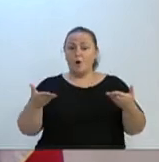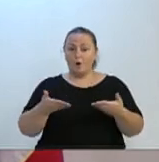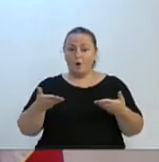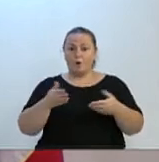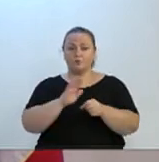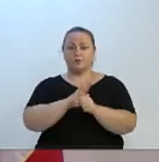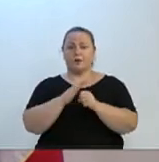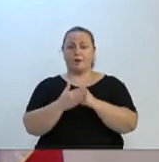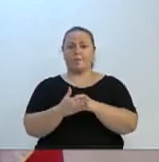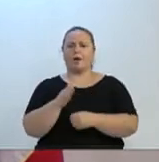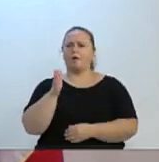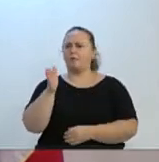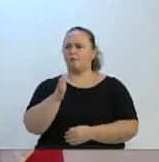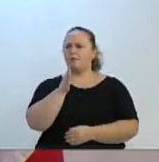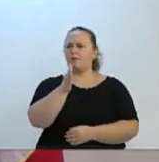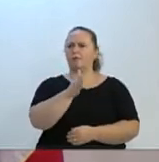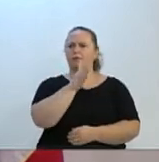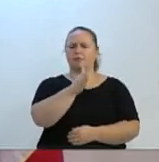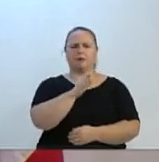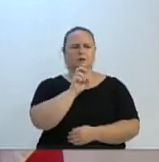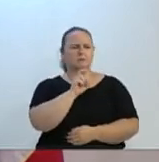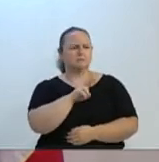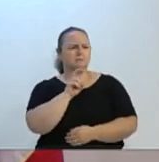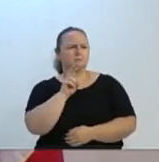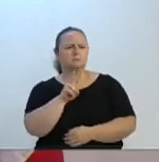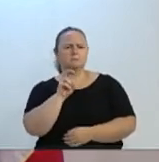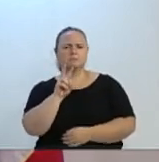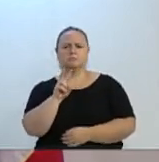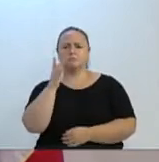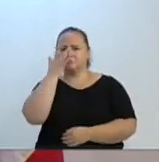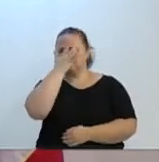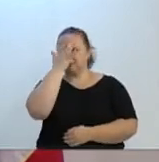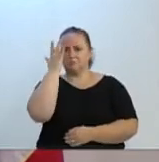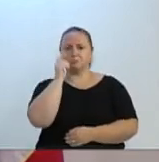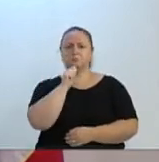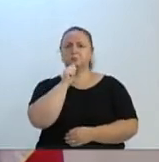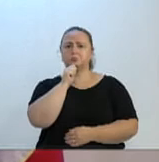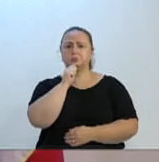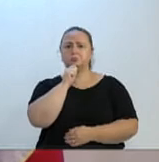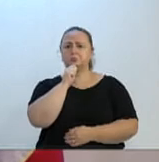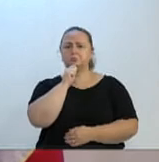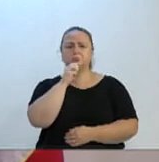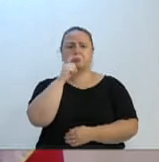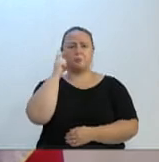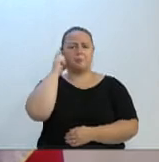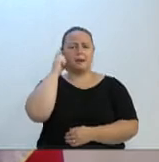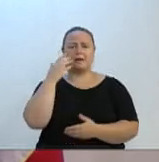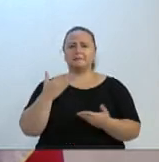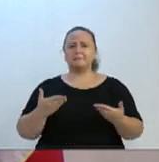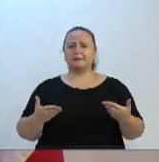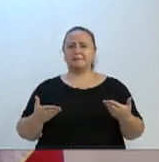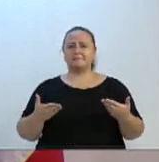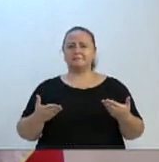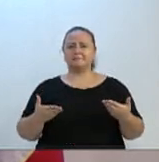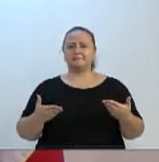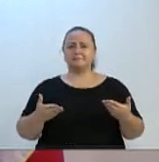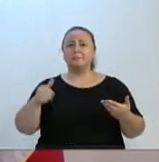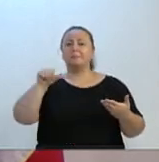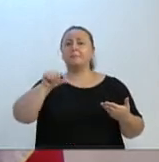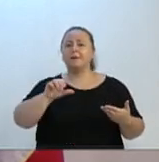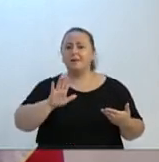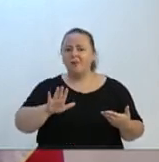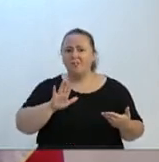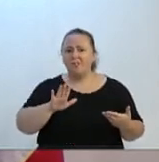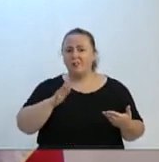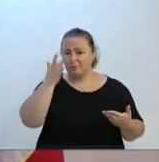da nossa cidade, presencio pessoas de terceira idade sem a utilização da